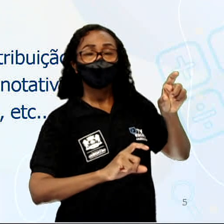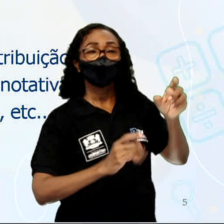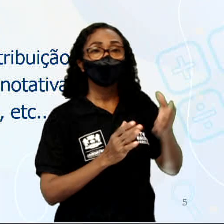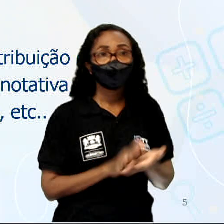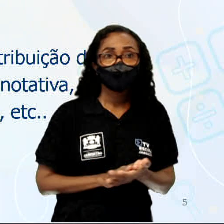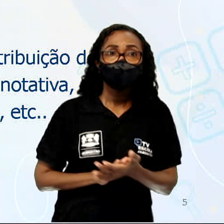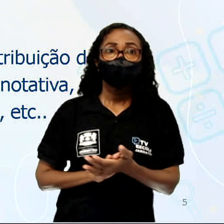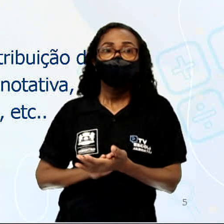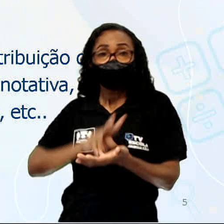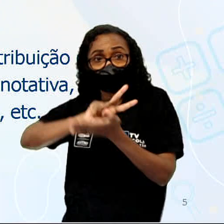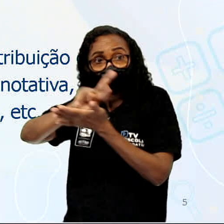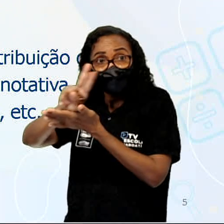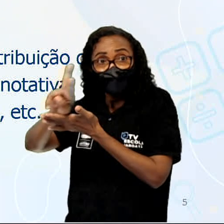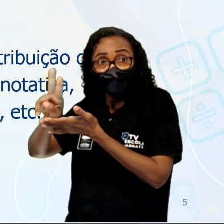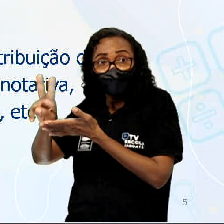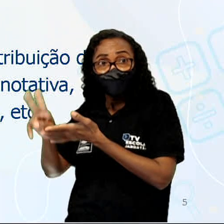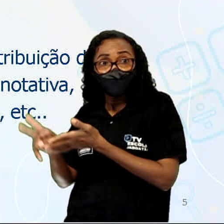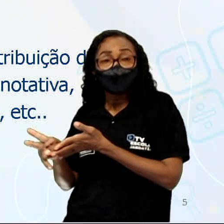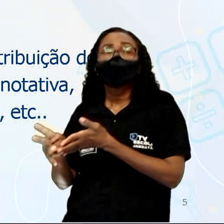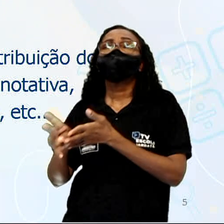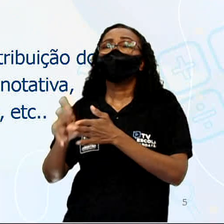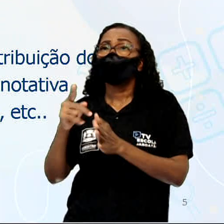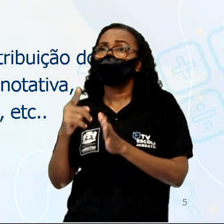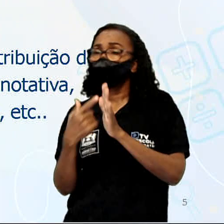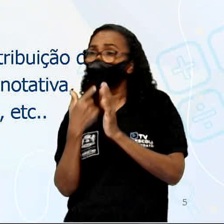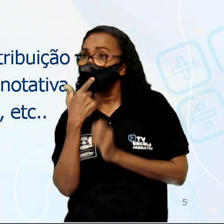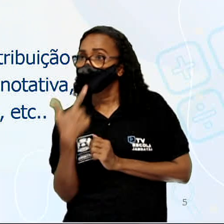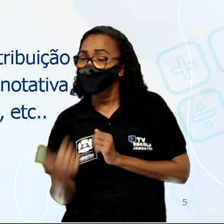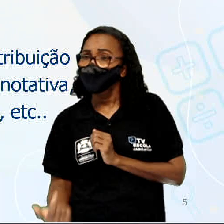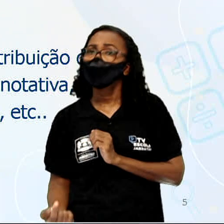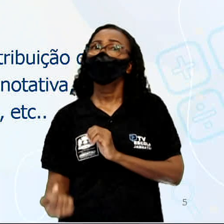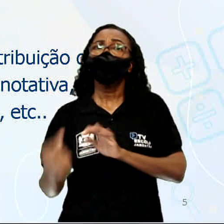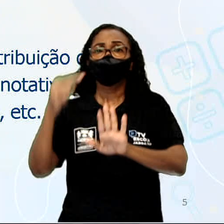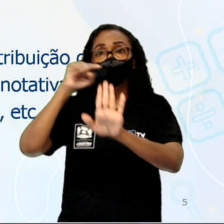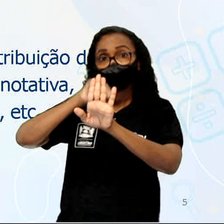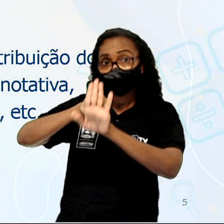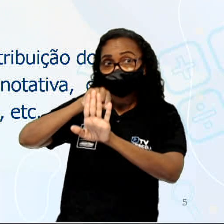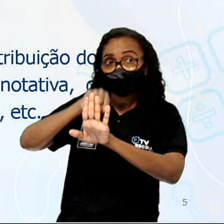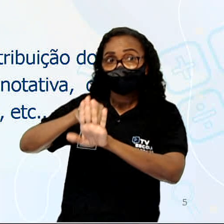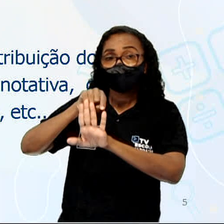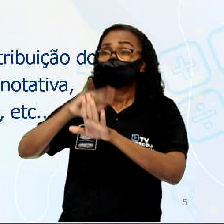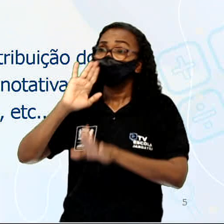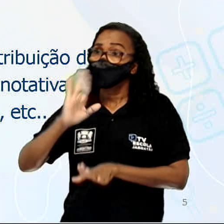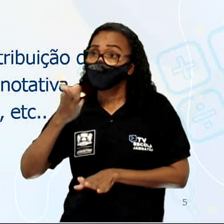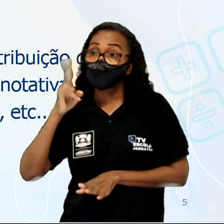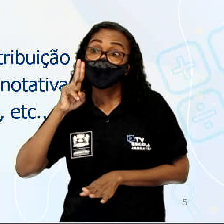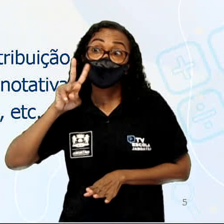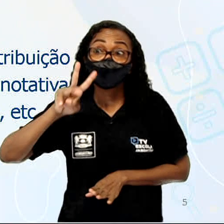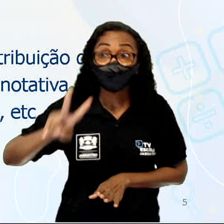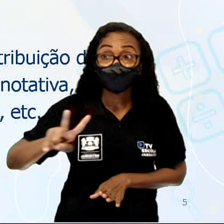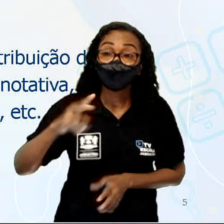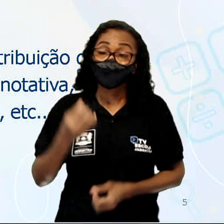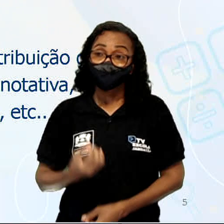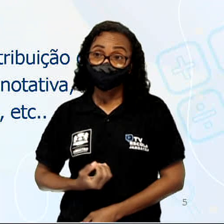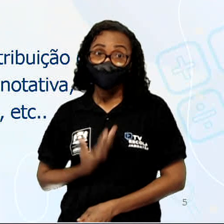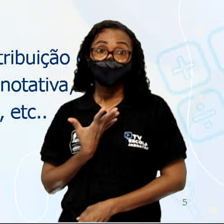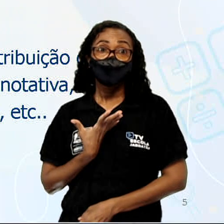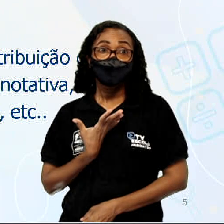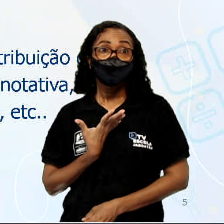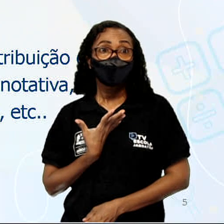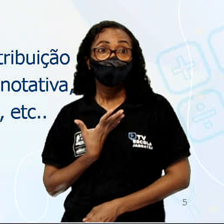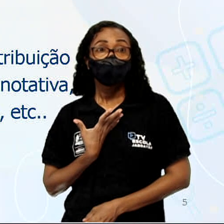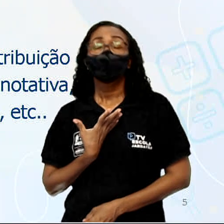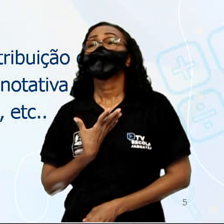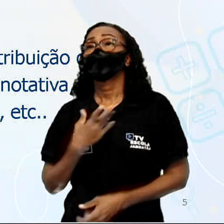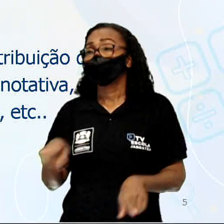diversos da linguagem conotativa, como a gente acabou de visualizar no poema de Micheline Verusky, além da recorrência de